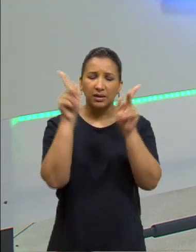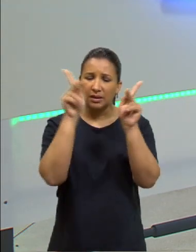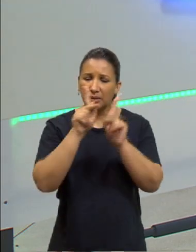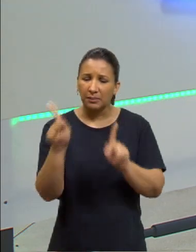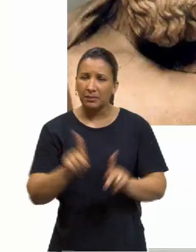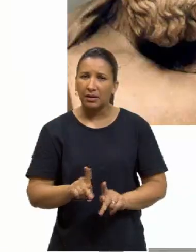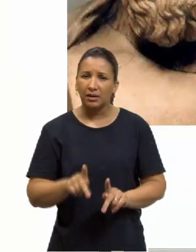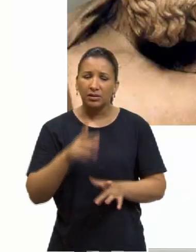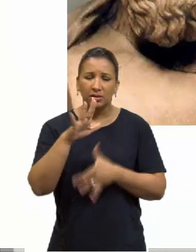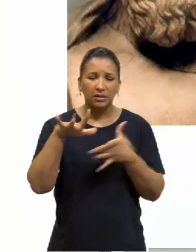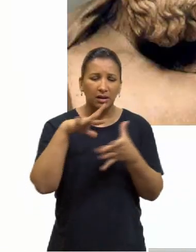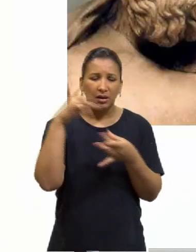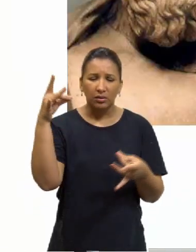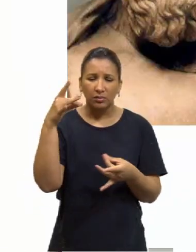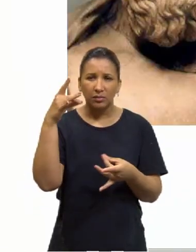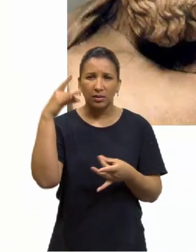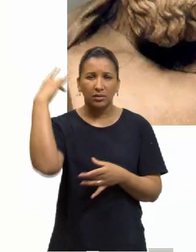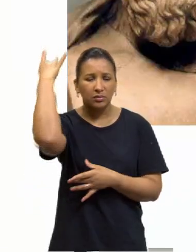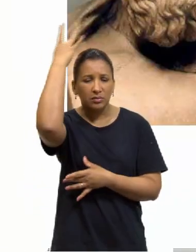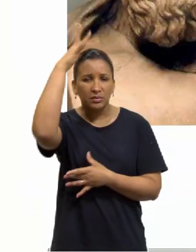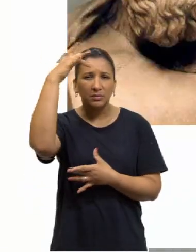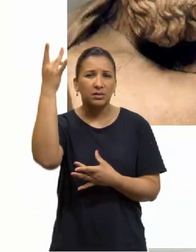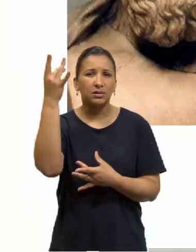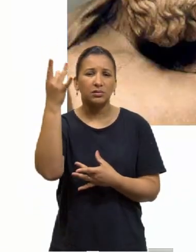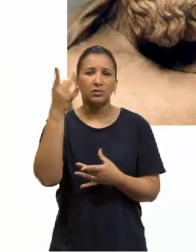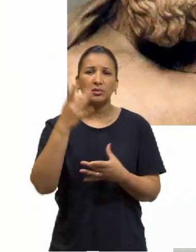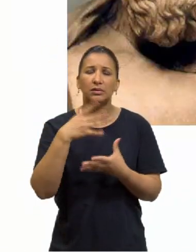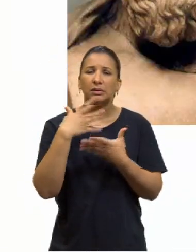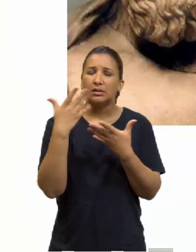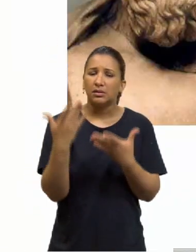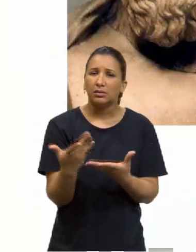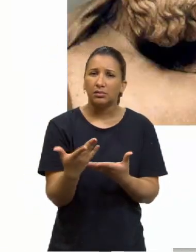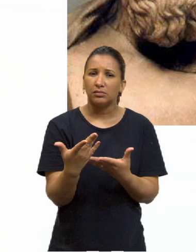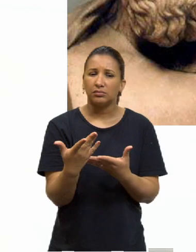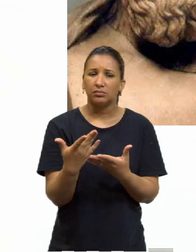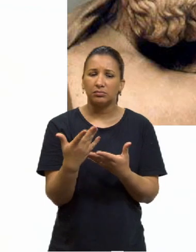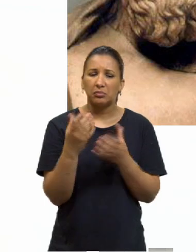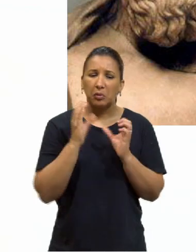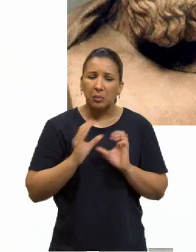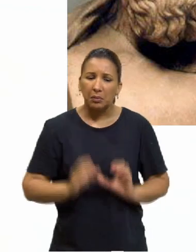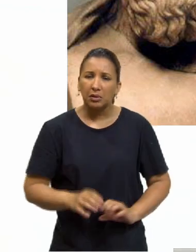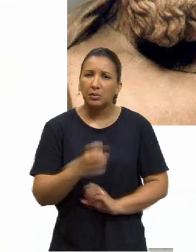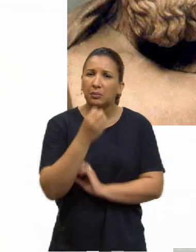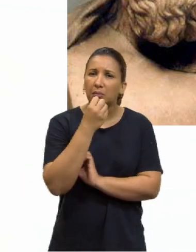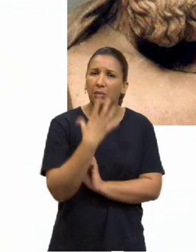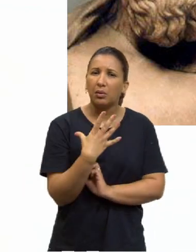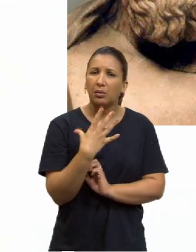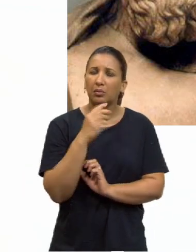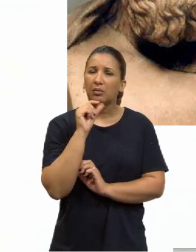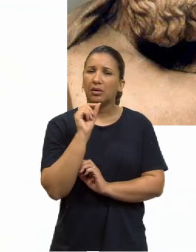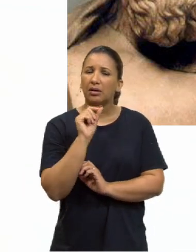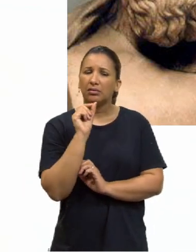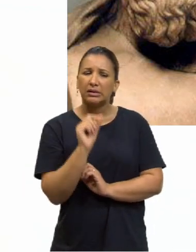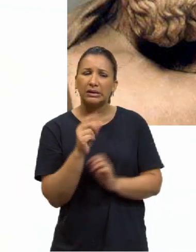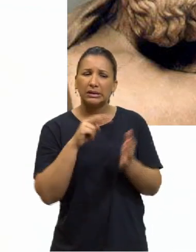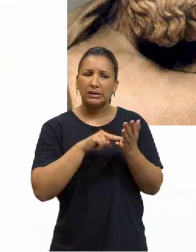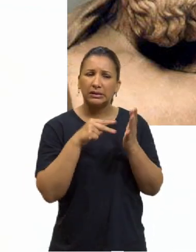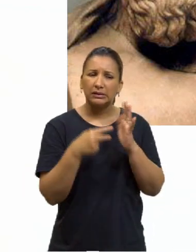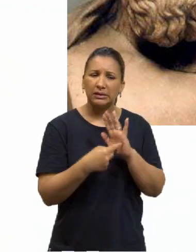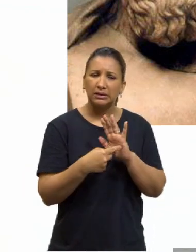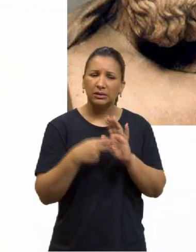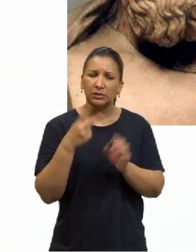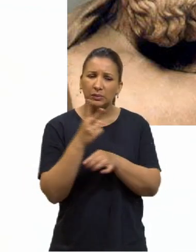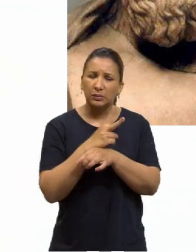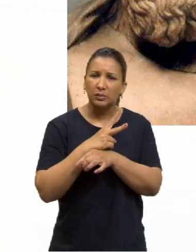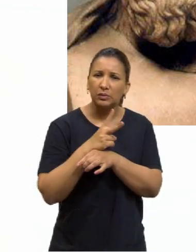ou seja, resumindo a taraxia. Então, o comportamento bom é aquele comportamento que você busca o